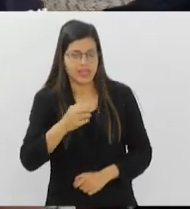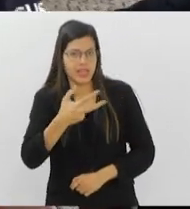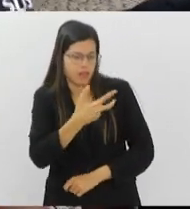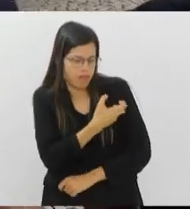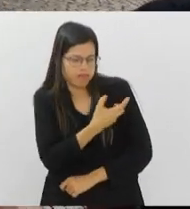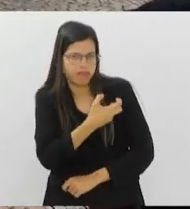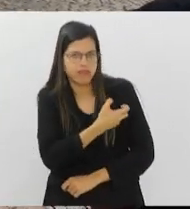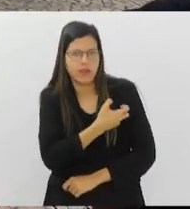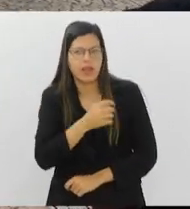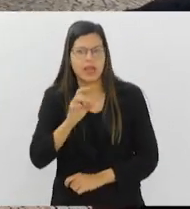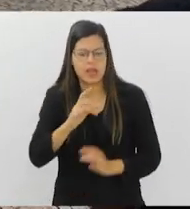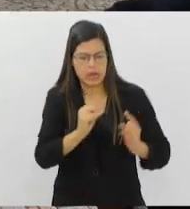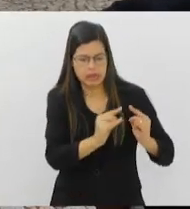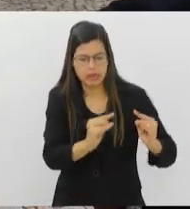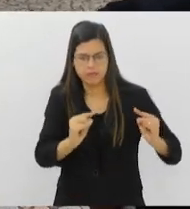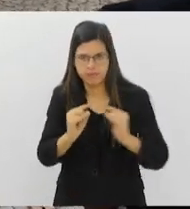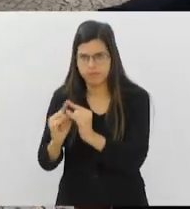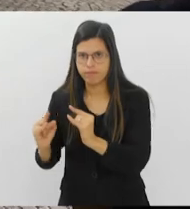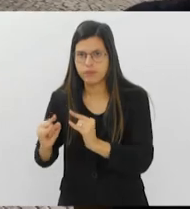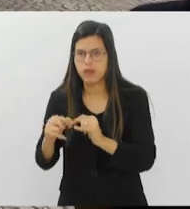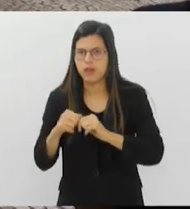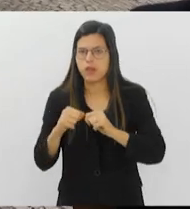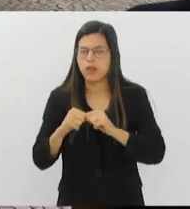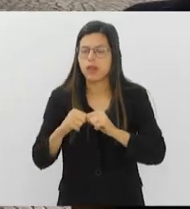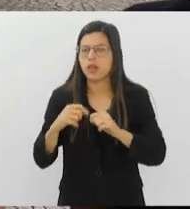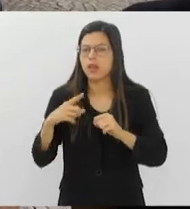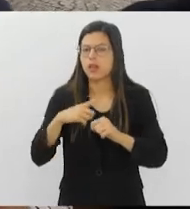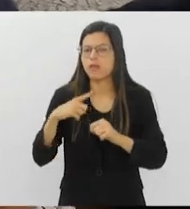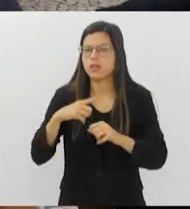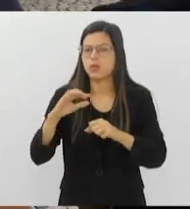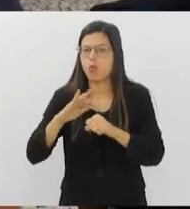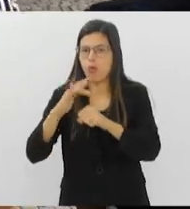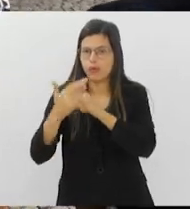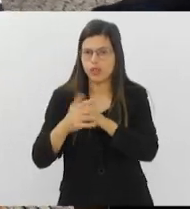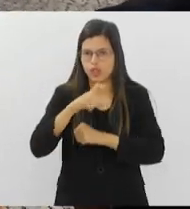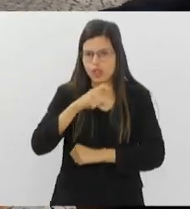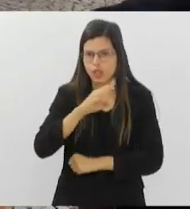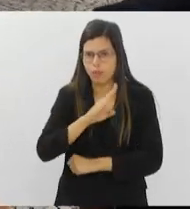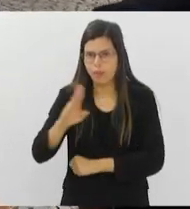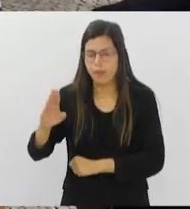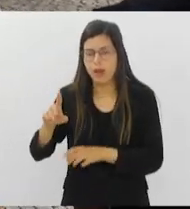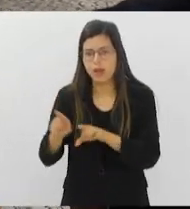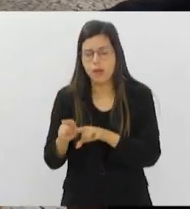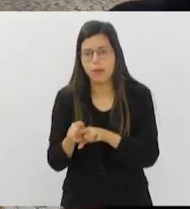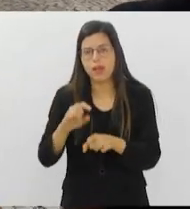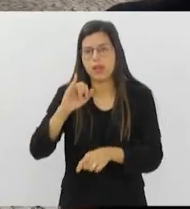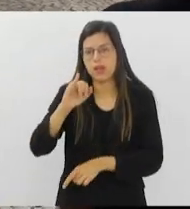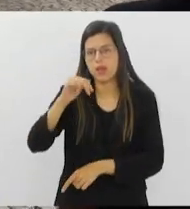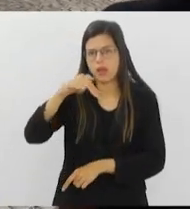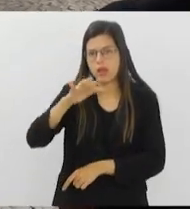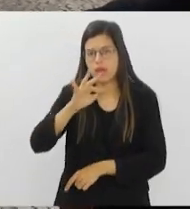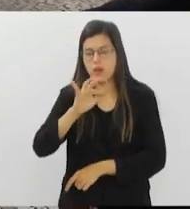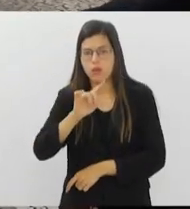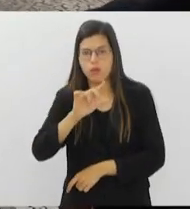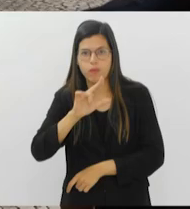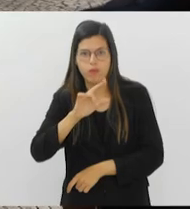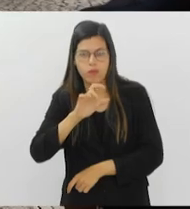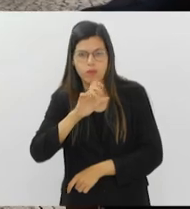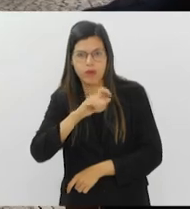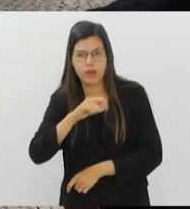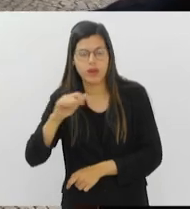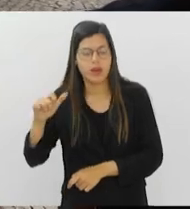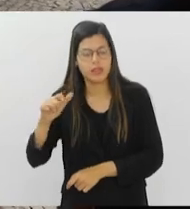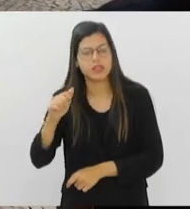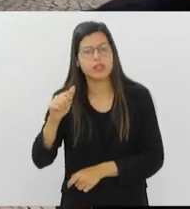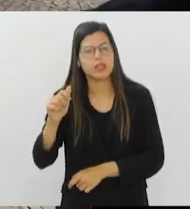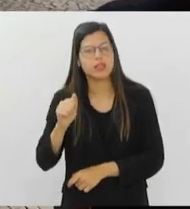PV, tá? A gente está com a Covid-XBB e está com a influenza. Covid-XBB a partir de cinco anos